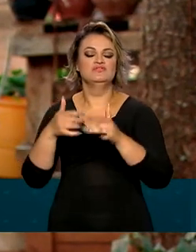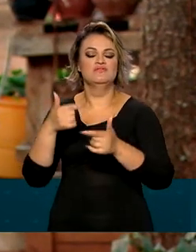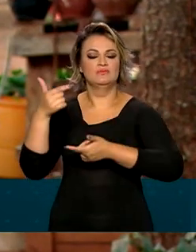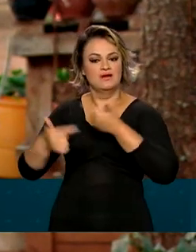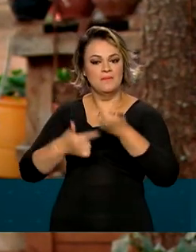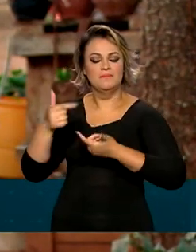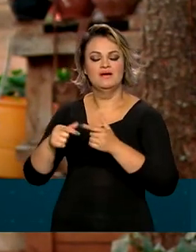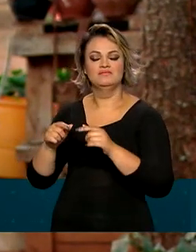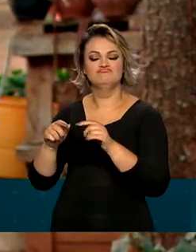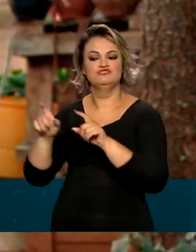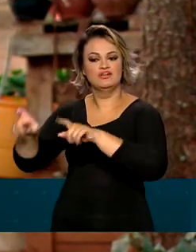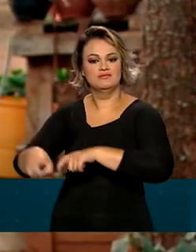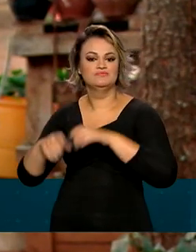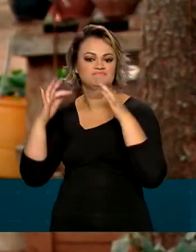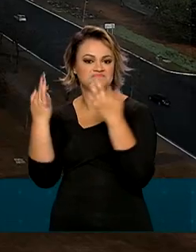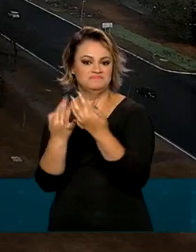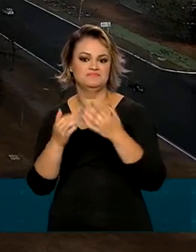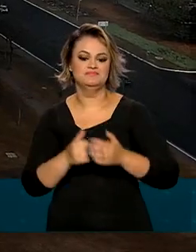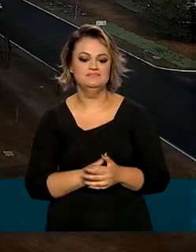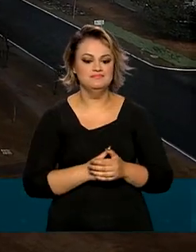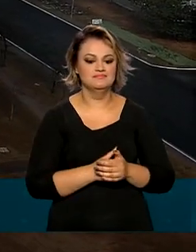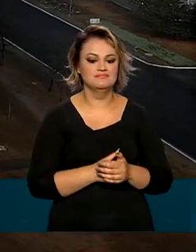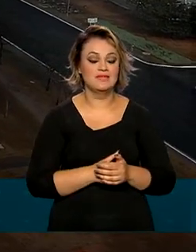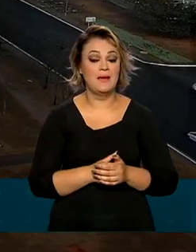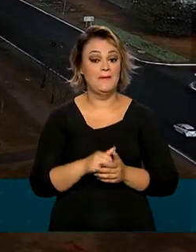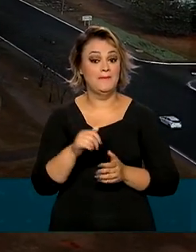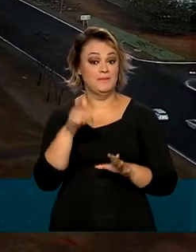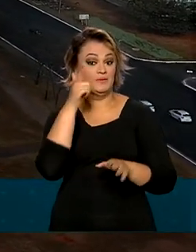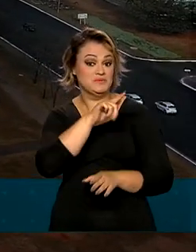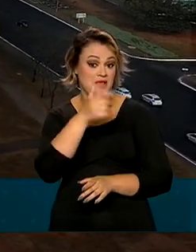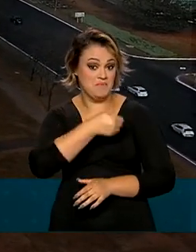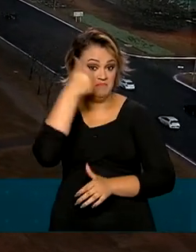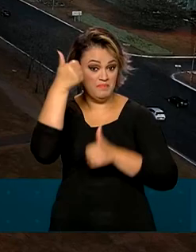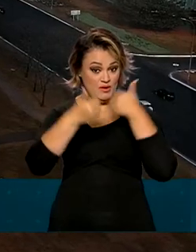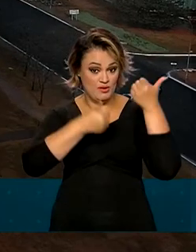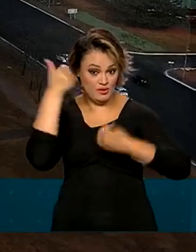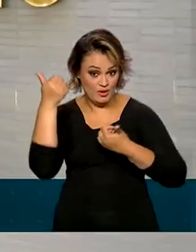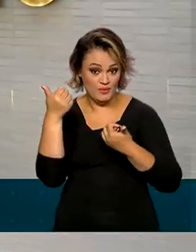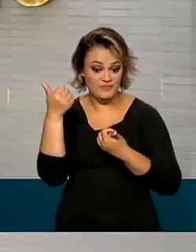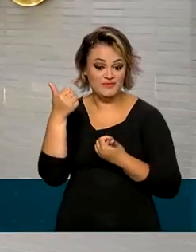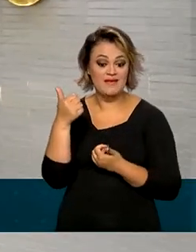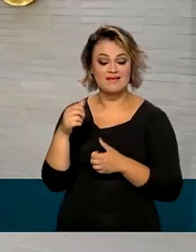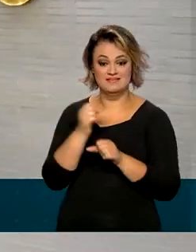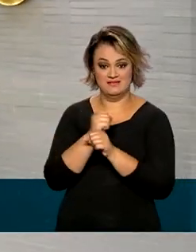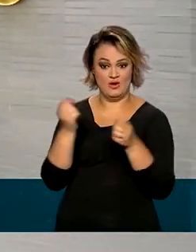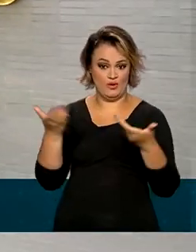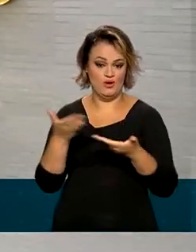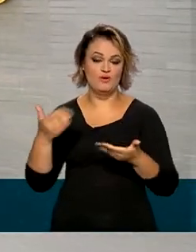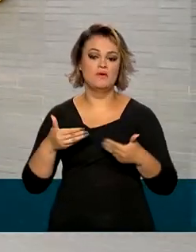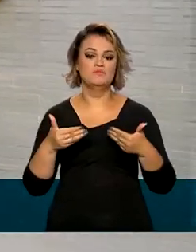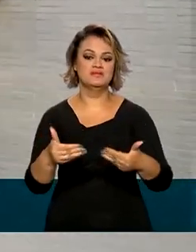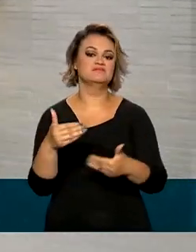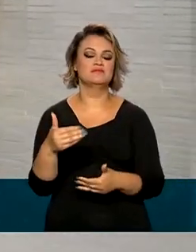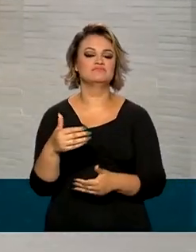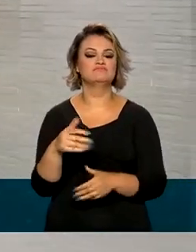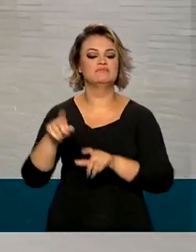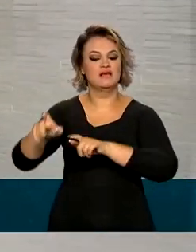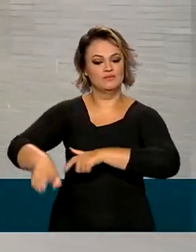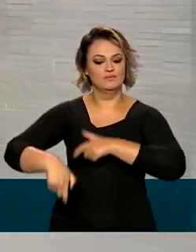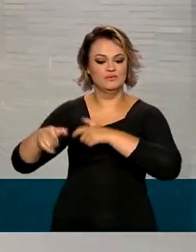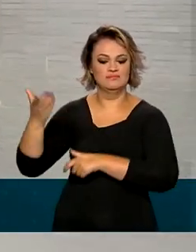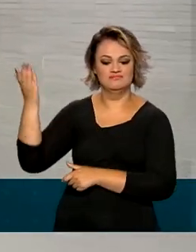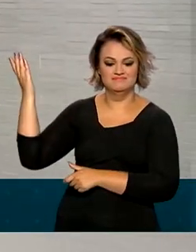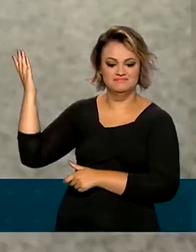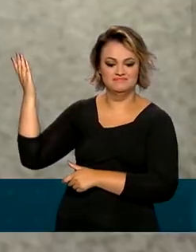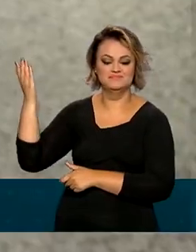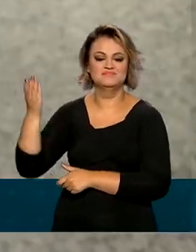produção e geração de renda. E para melhorar esse sistema de registro, neste ano o Ministério da Agricultura, Pecuária